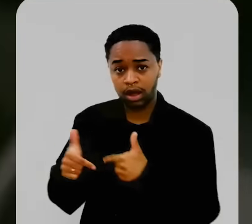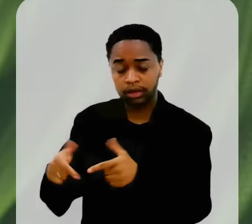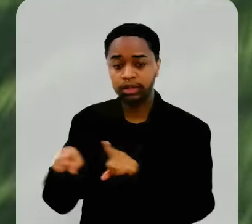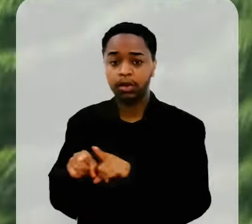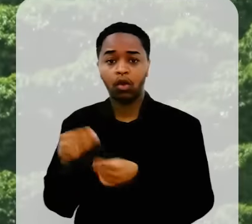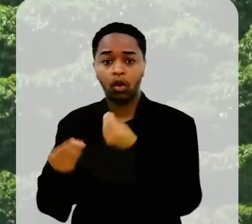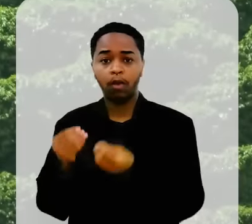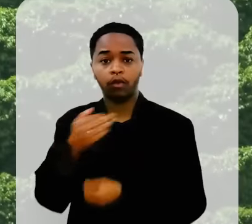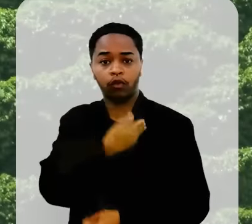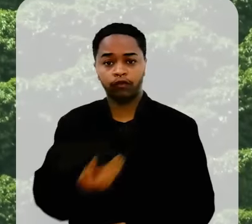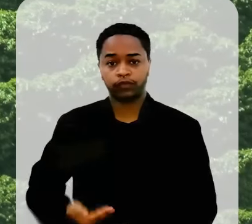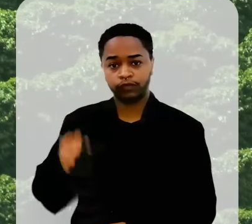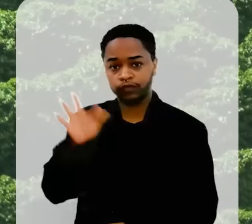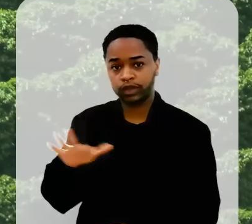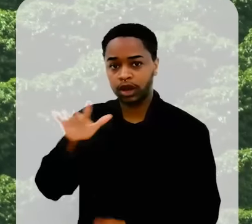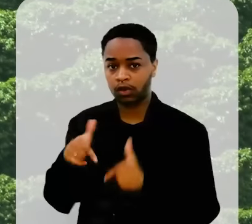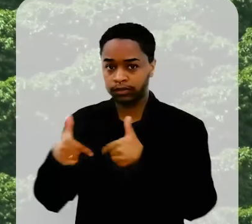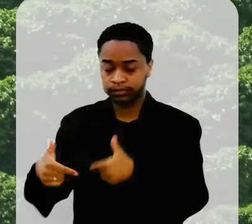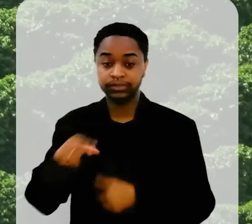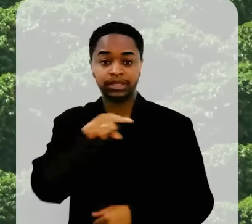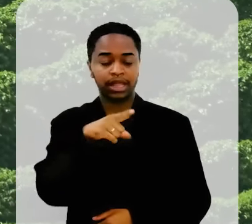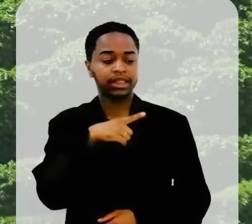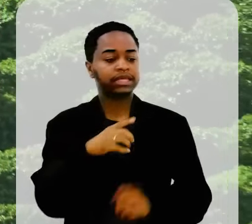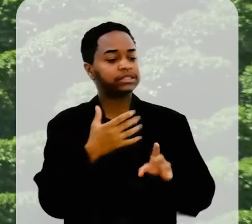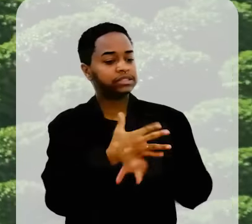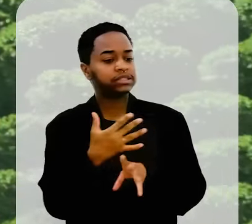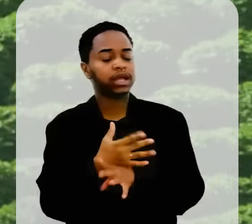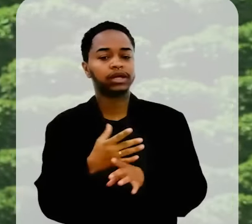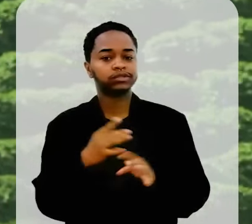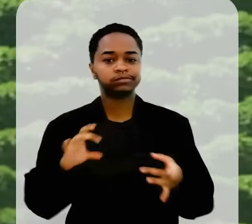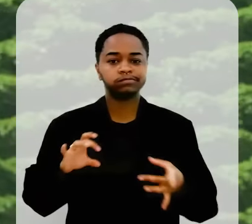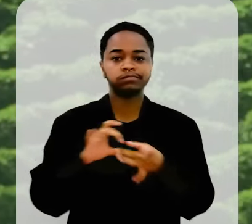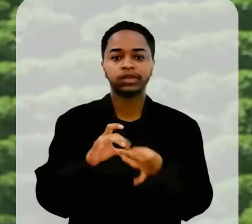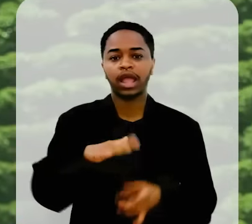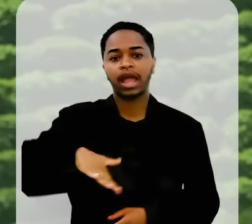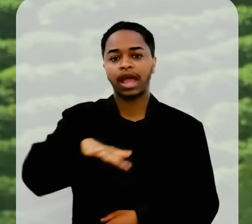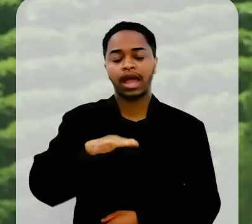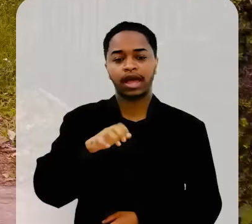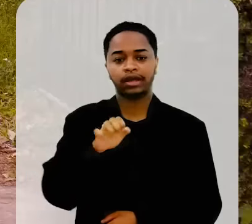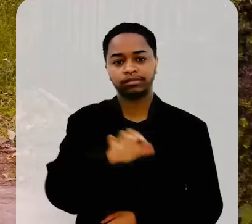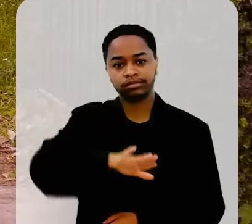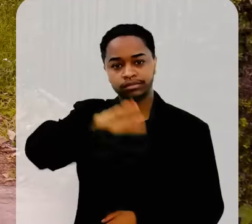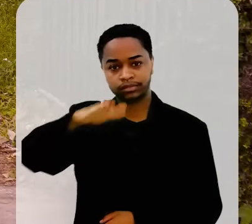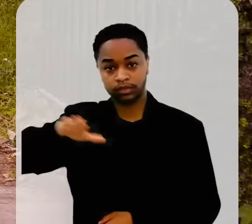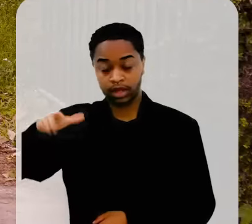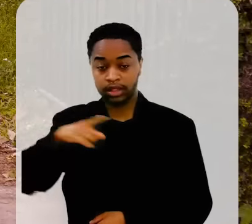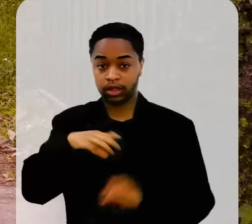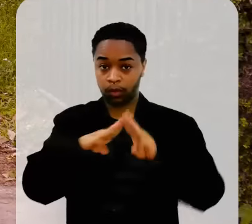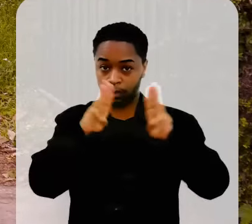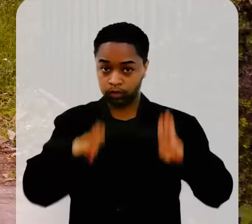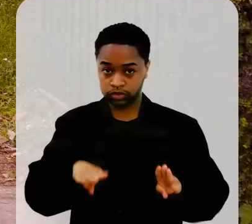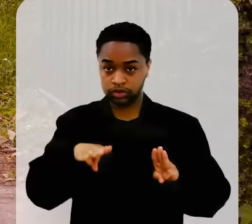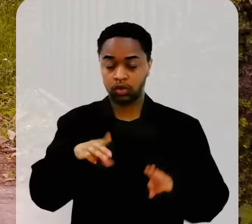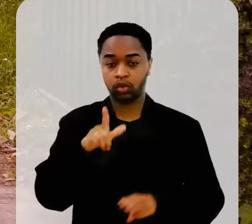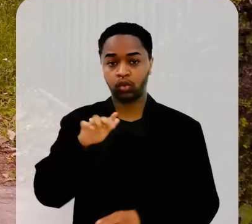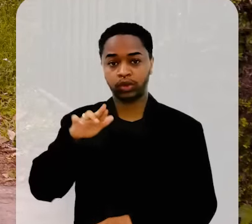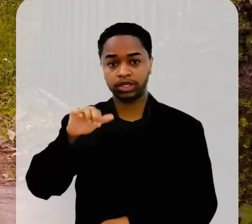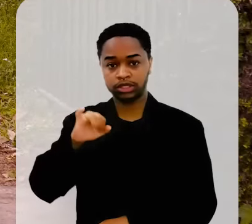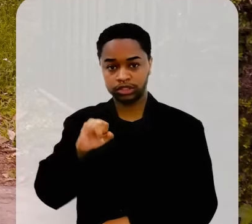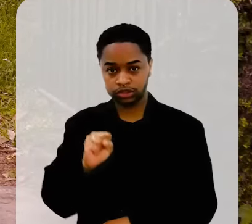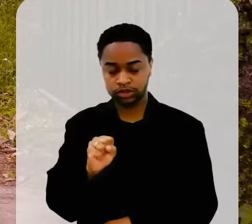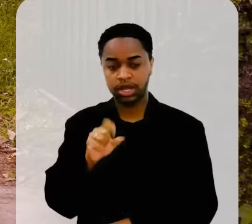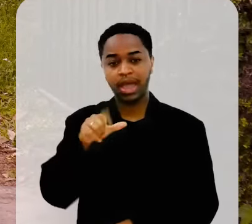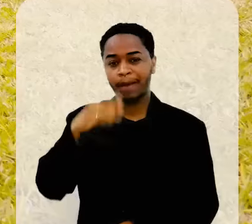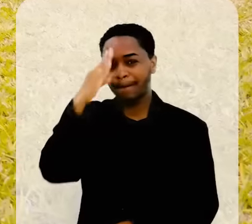fazer. Bom Jardim é a típica cidade da região serrana, que cresceu com café. No Museu Fazenda Luiz Corrêa da